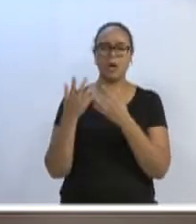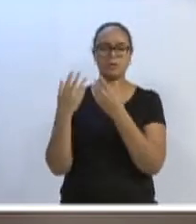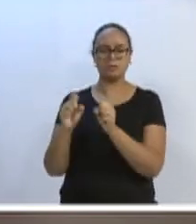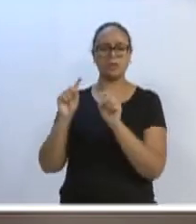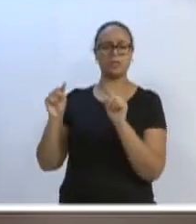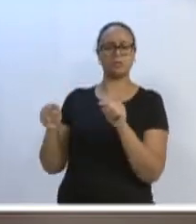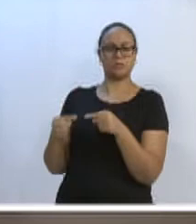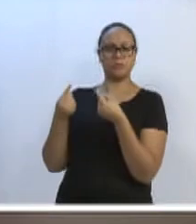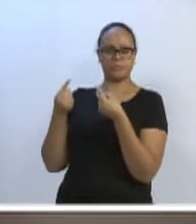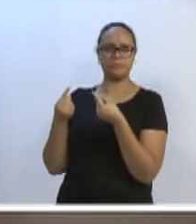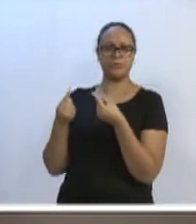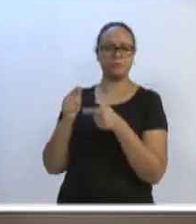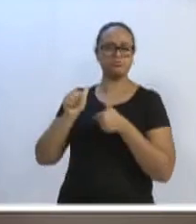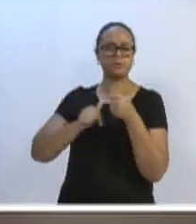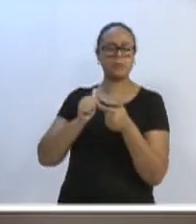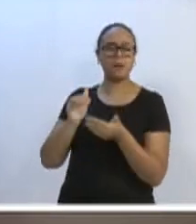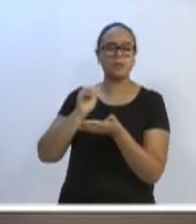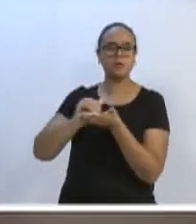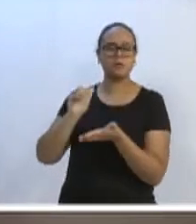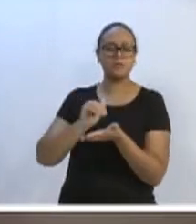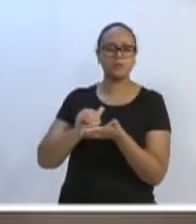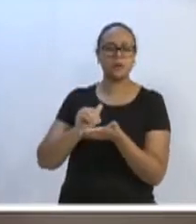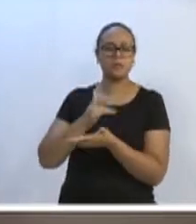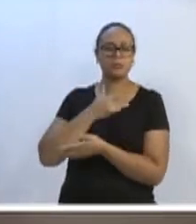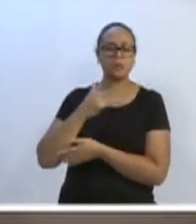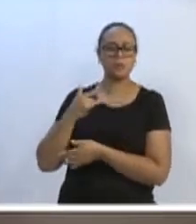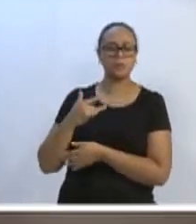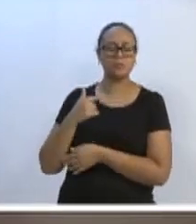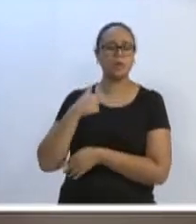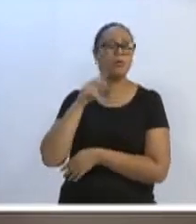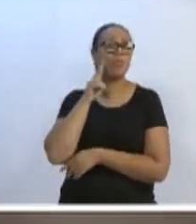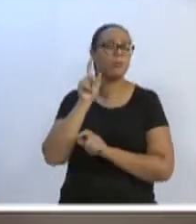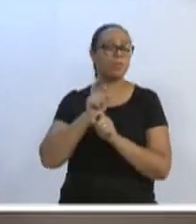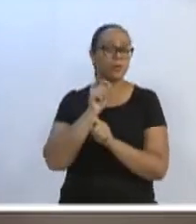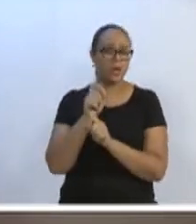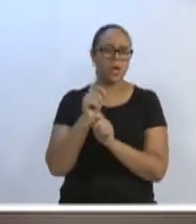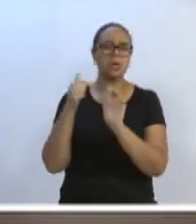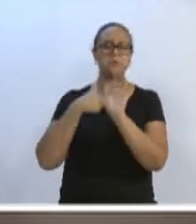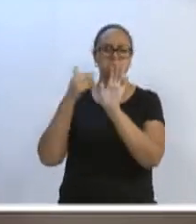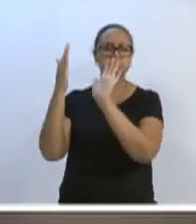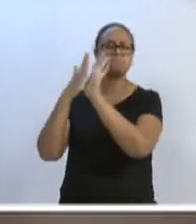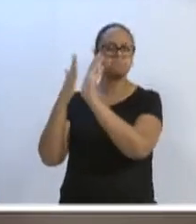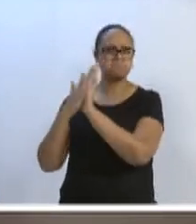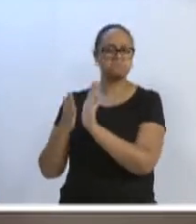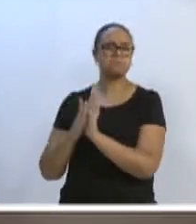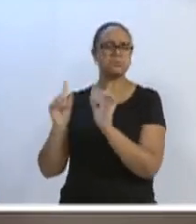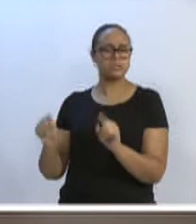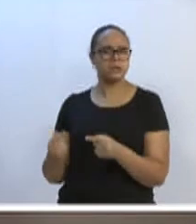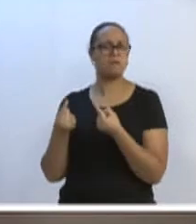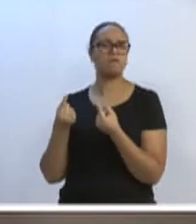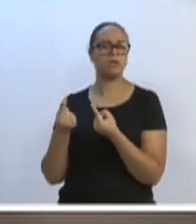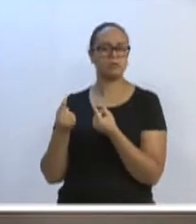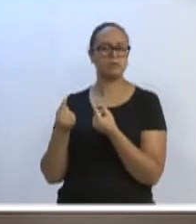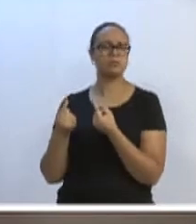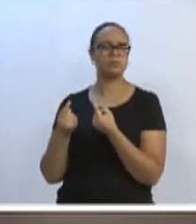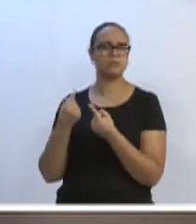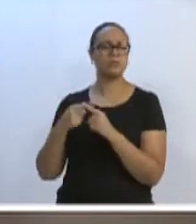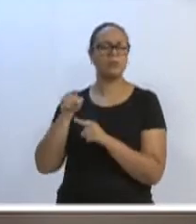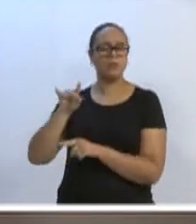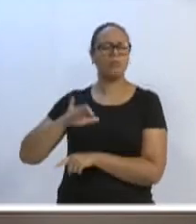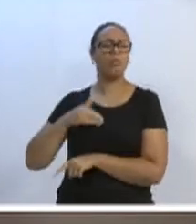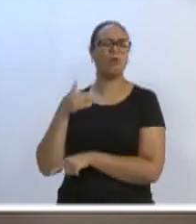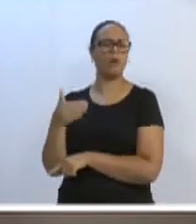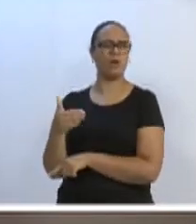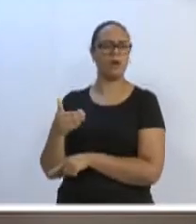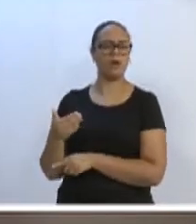secretário de Saúde do nosso Estado, eu lembro que, da tribuna, eu o elogiei pelo grande desafio, pela coragem, pela grande